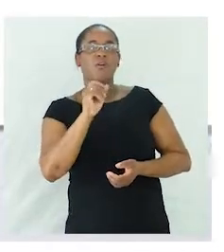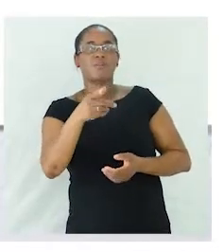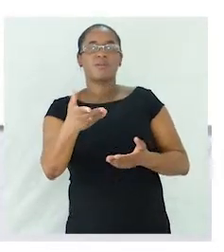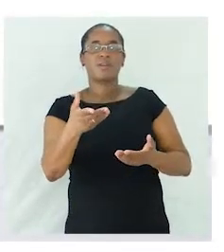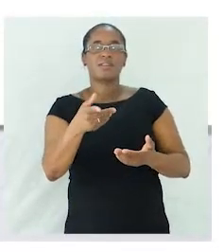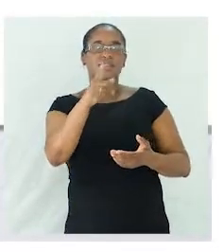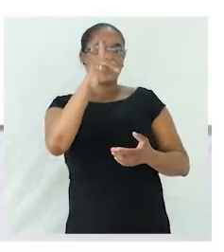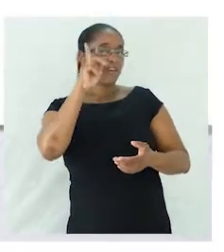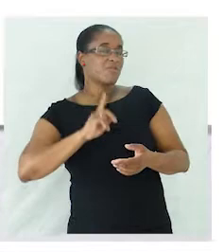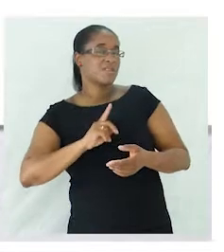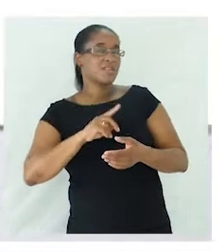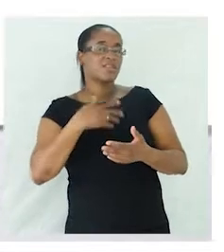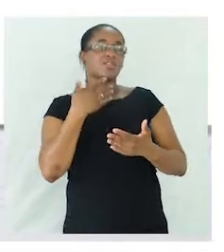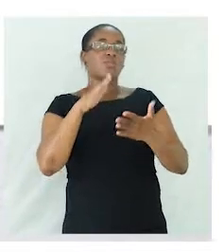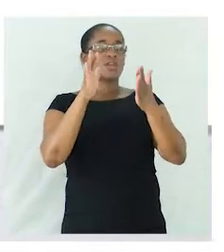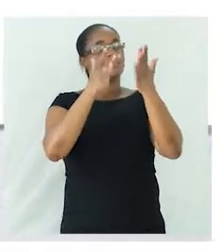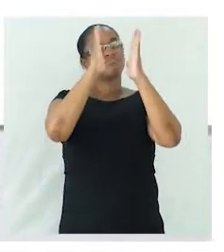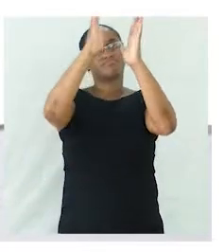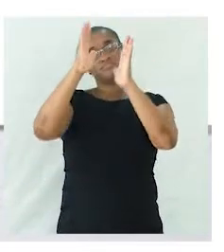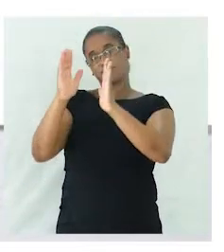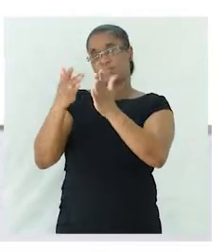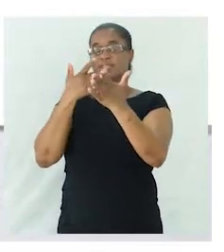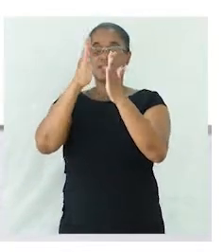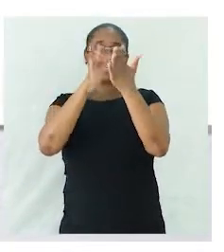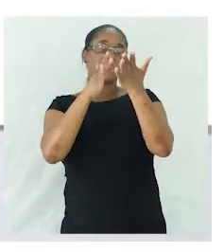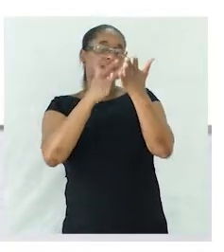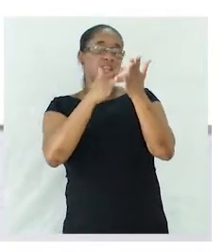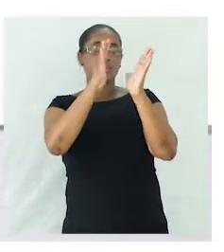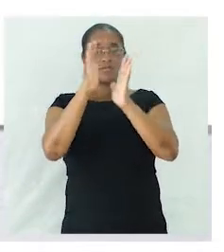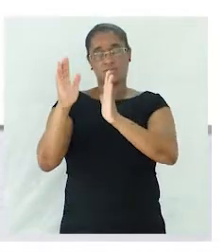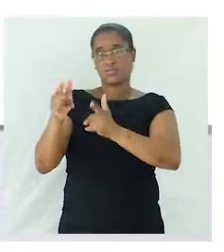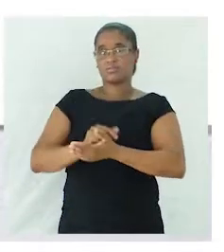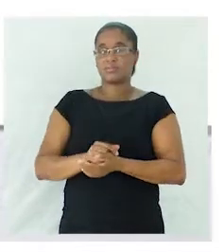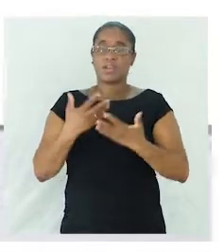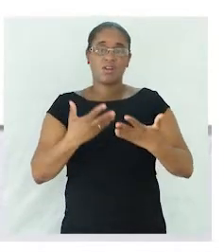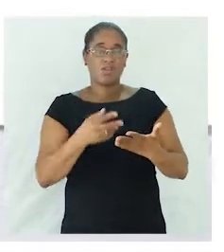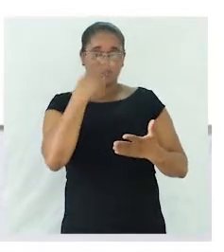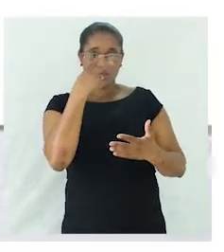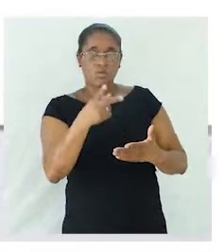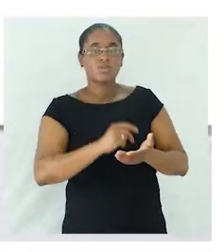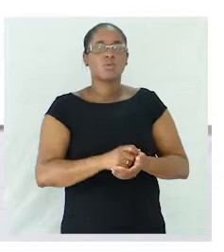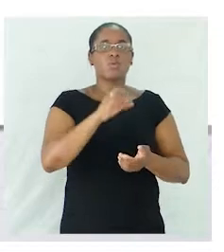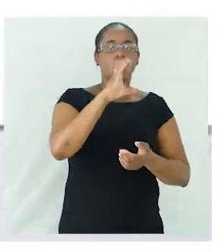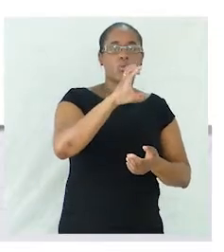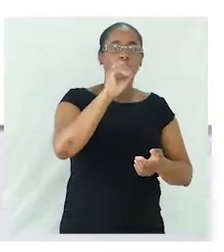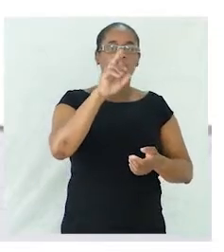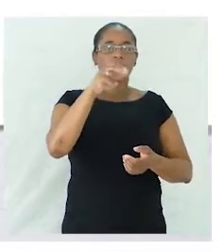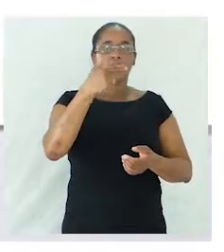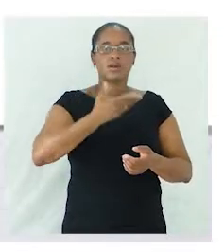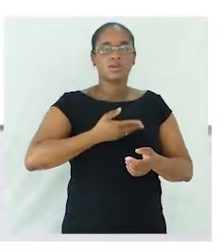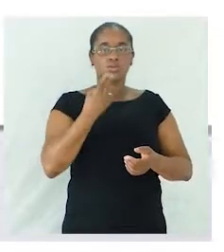temos ali uma menina entre as estantes de livros. E vamos agora ver o cardume. O que é que será um cardume?